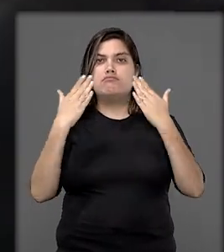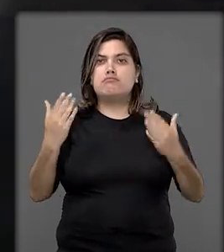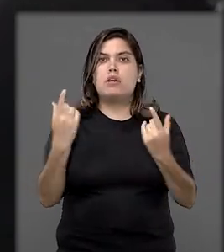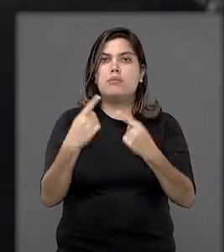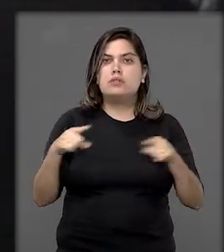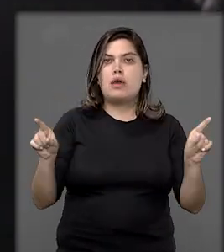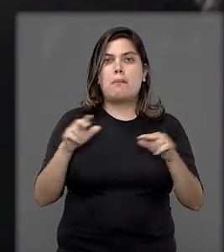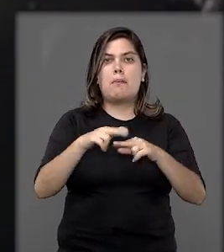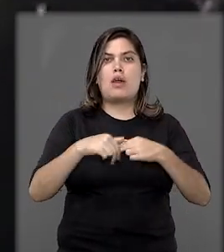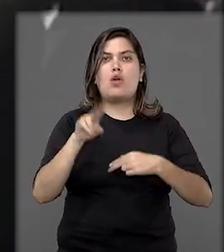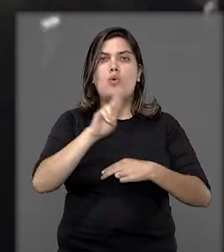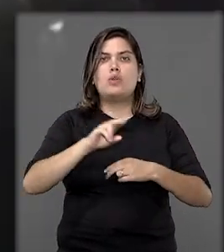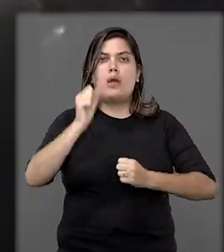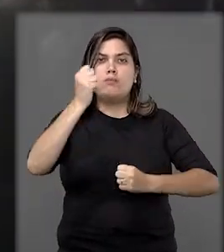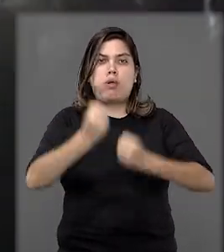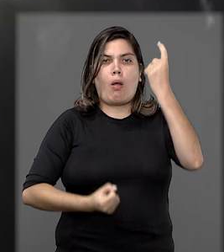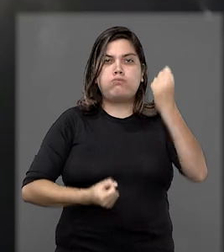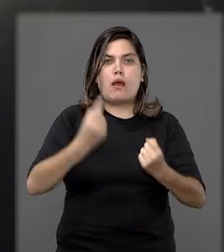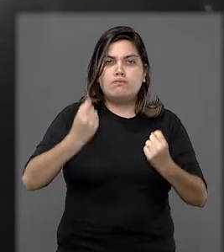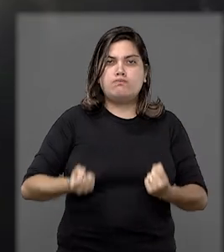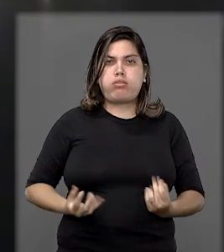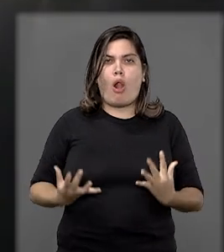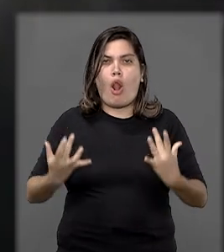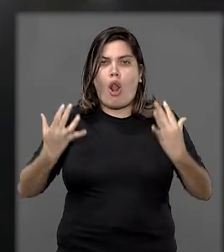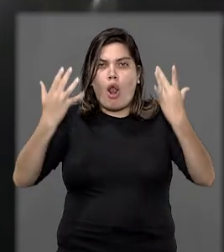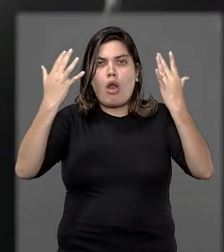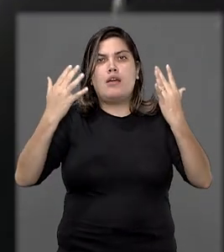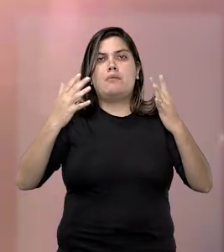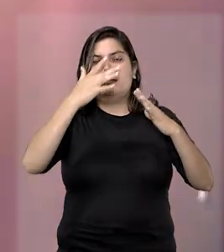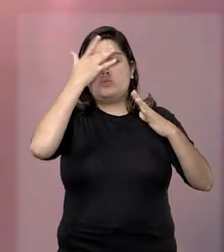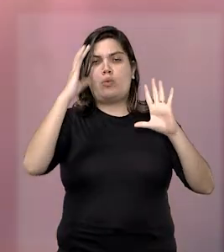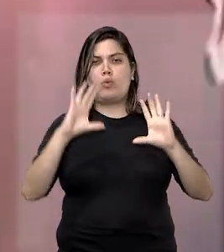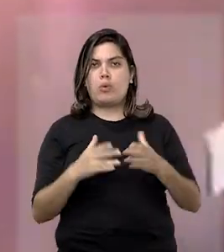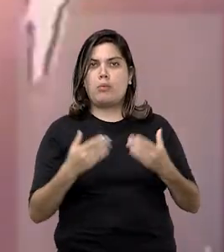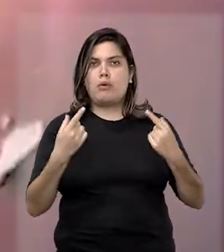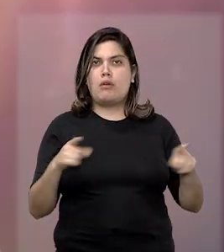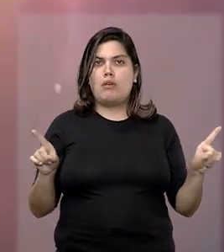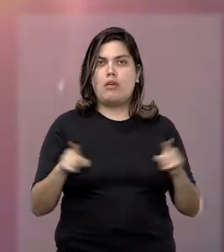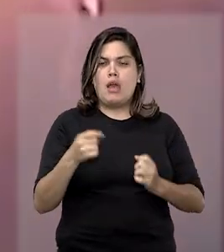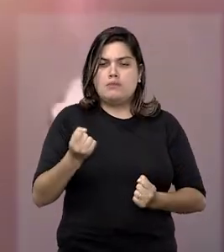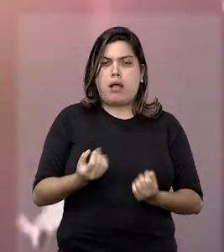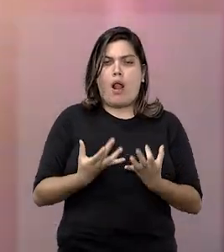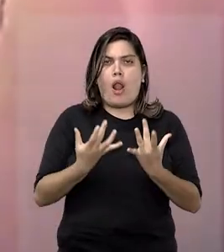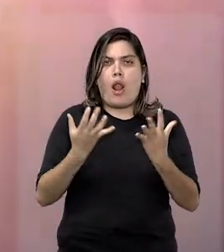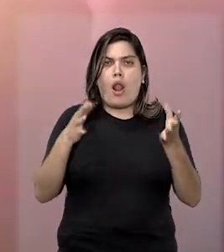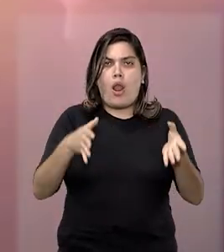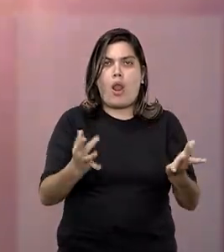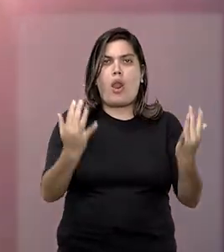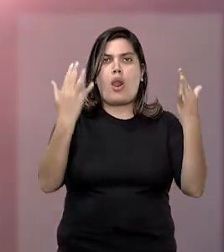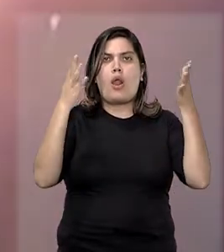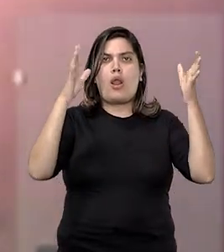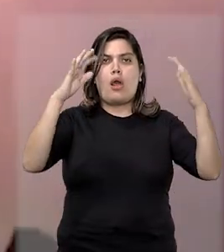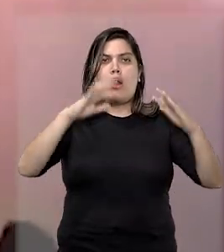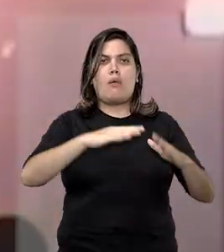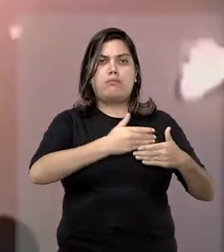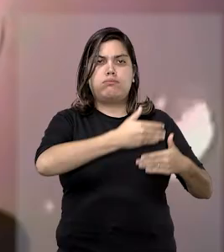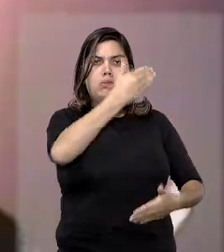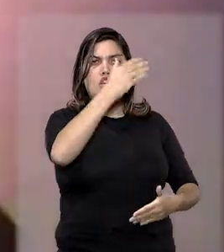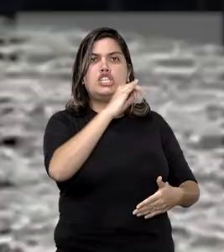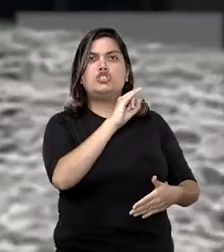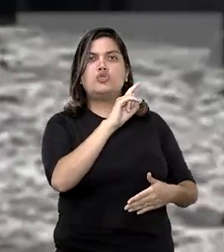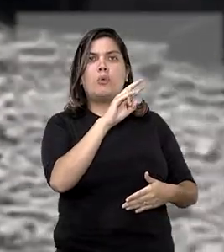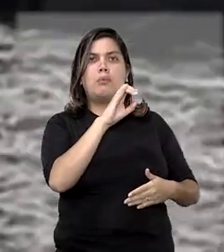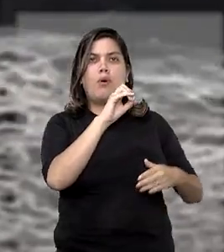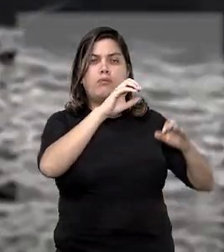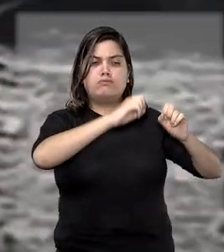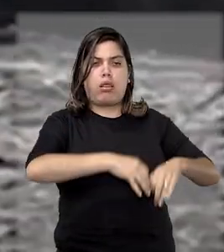musical. Por causa do uso de artefato pirotécnico por um dos integrantes da banda, faíscas atingiram as placas de isopor que forravam